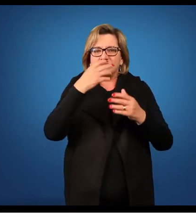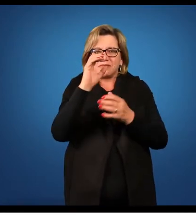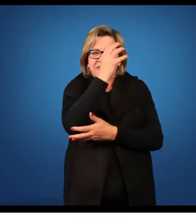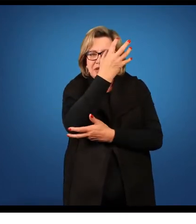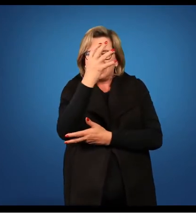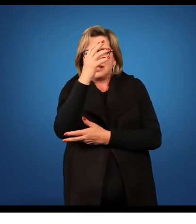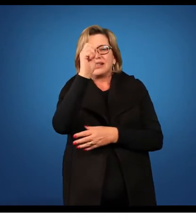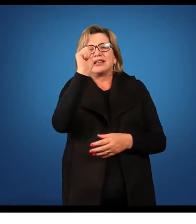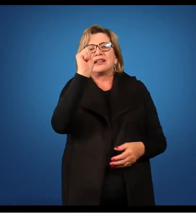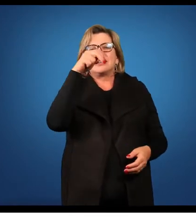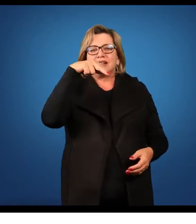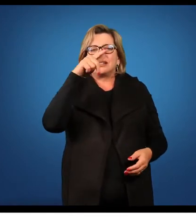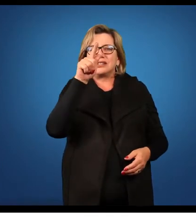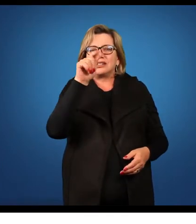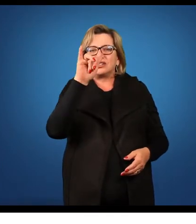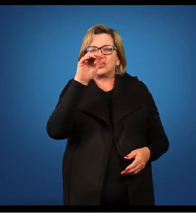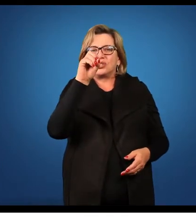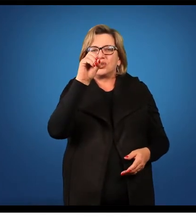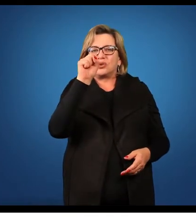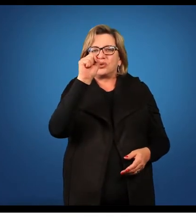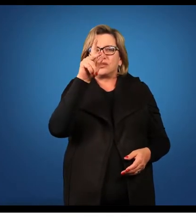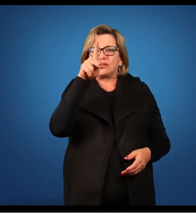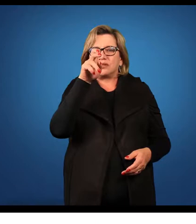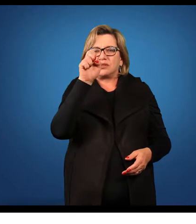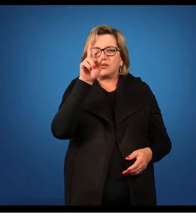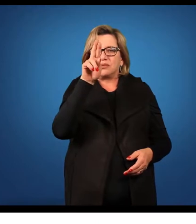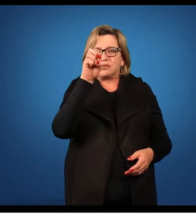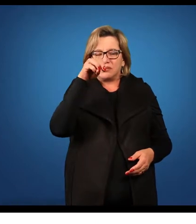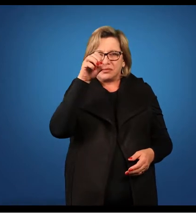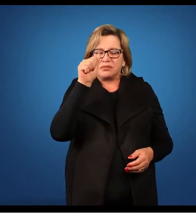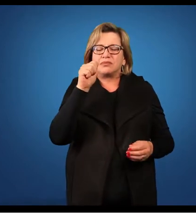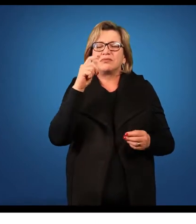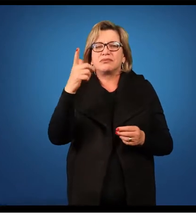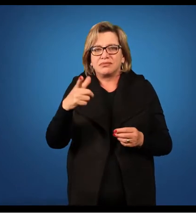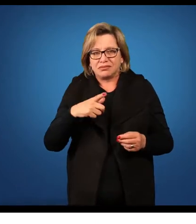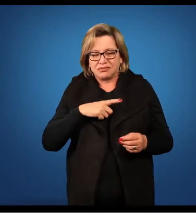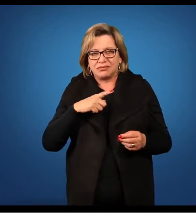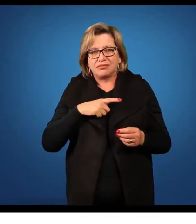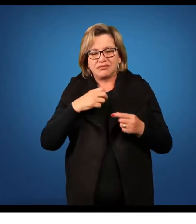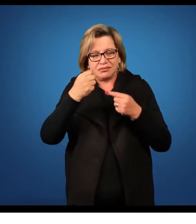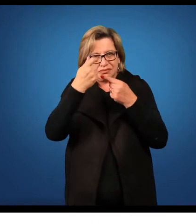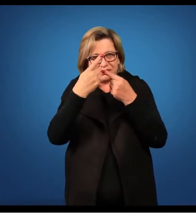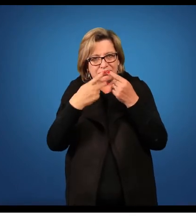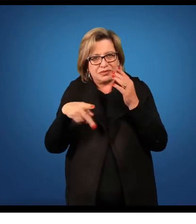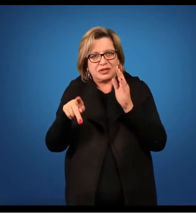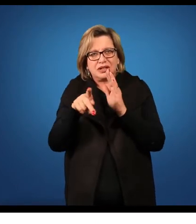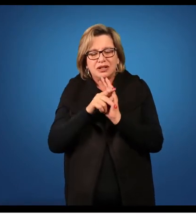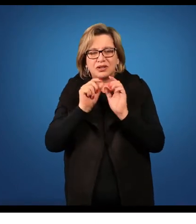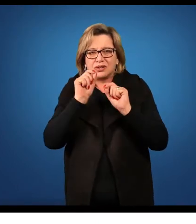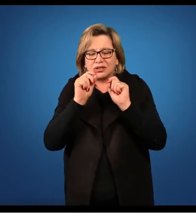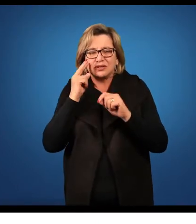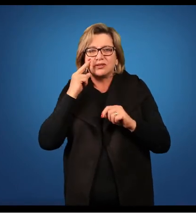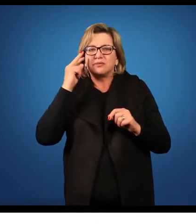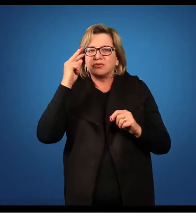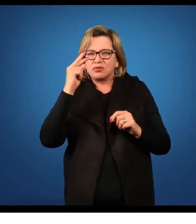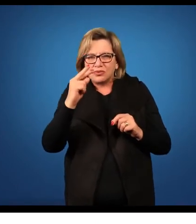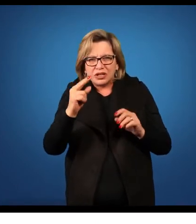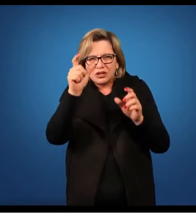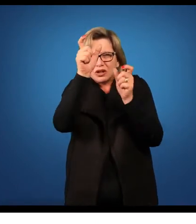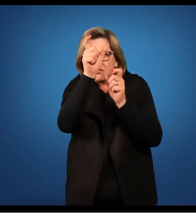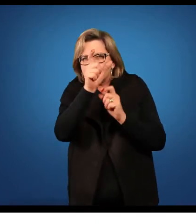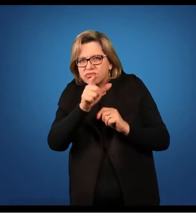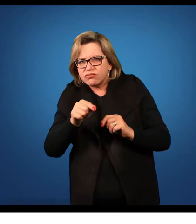nós temos aqui uma angiosperma basal com características basais tudo que nós estamos vendo aqui no contexto